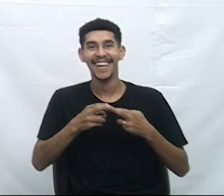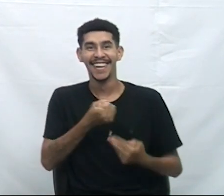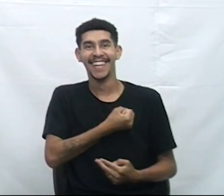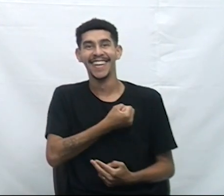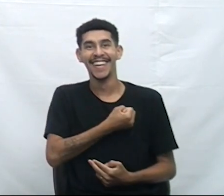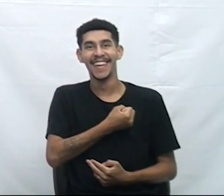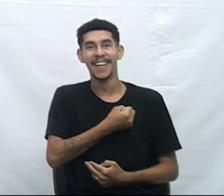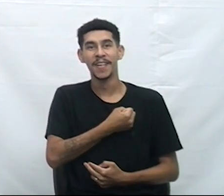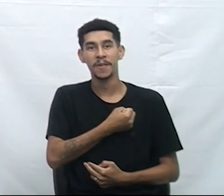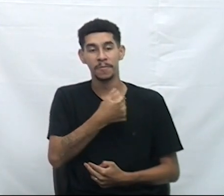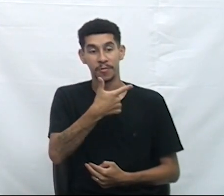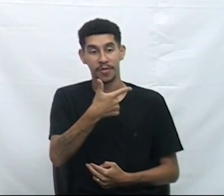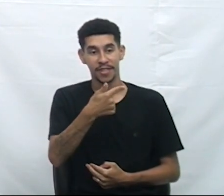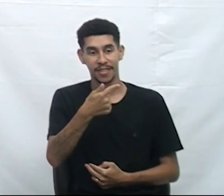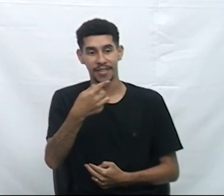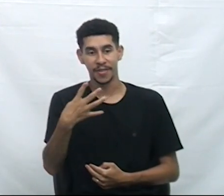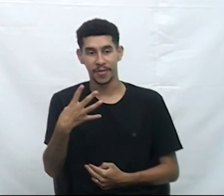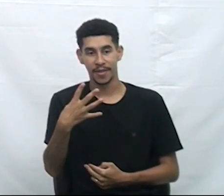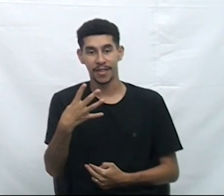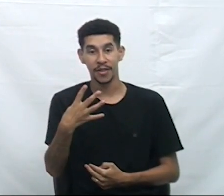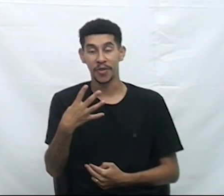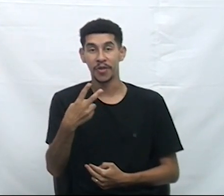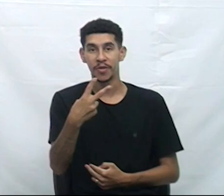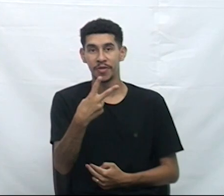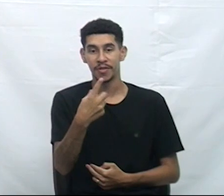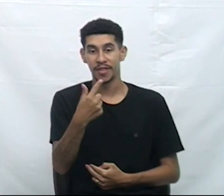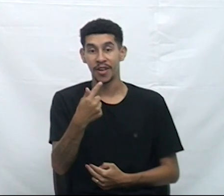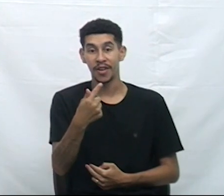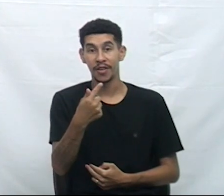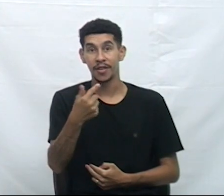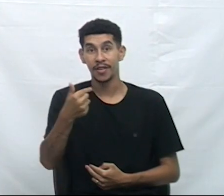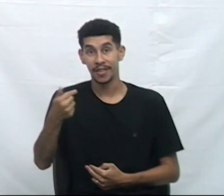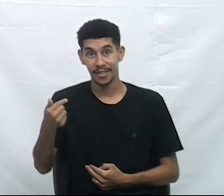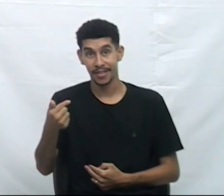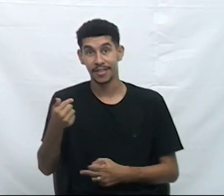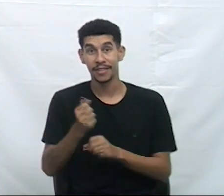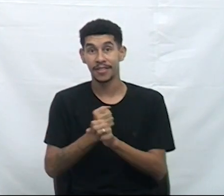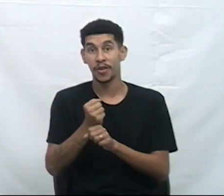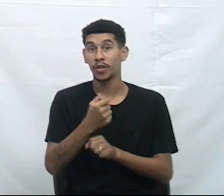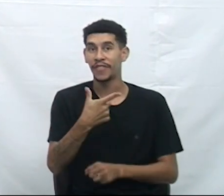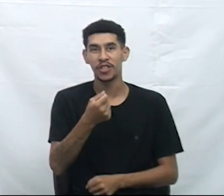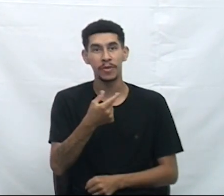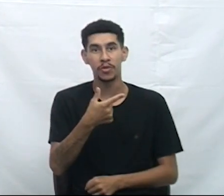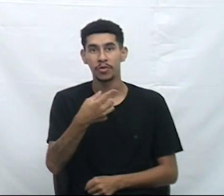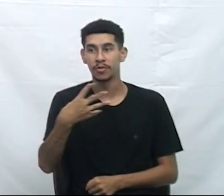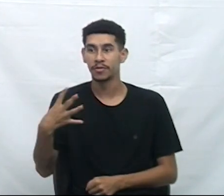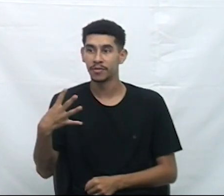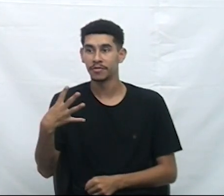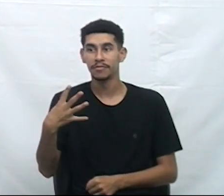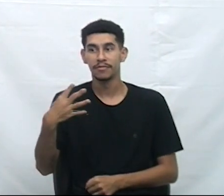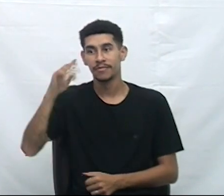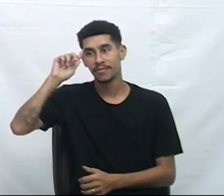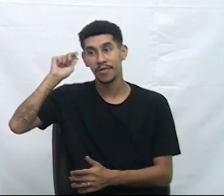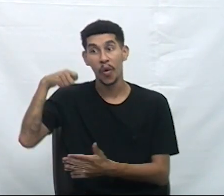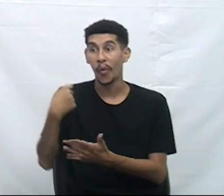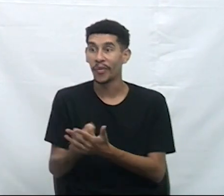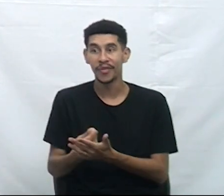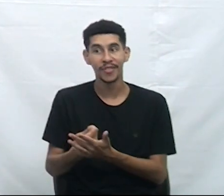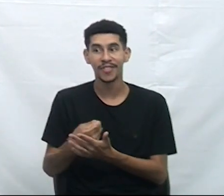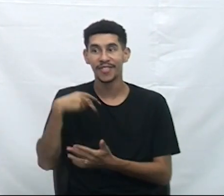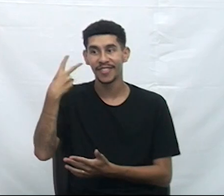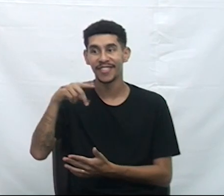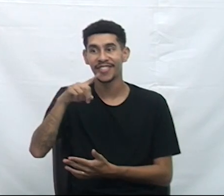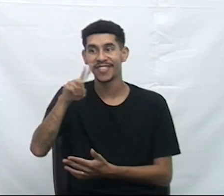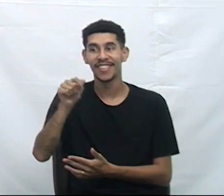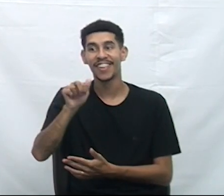274 e 277, de 2024, de autoria do vereador Zairo